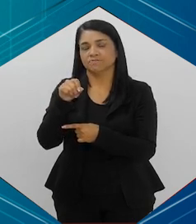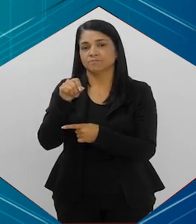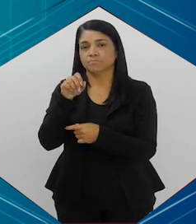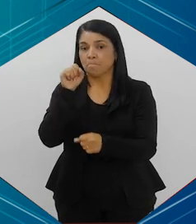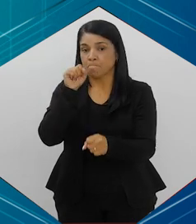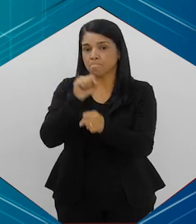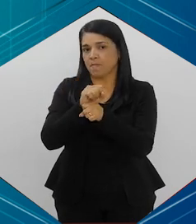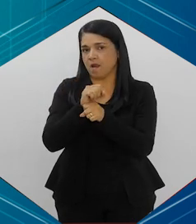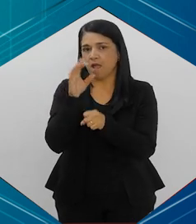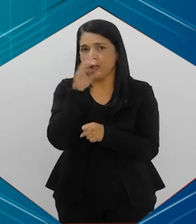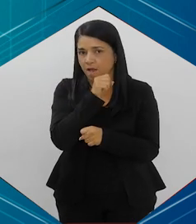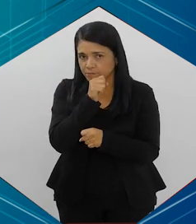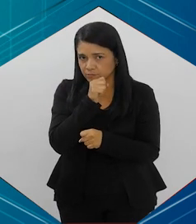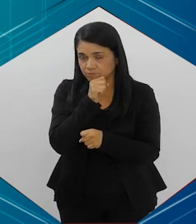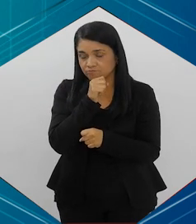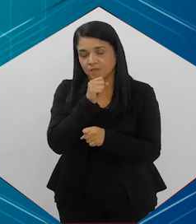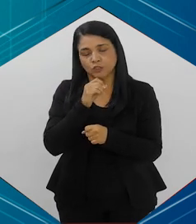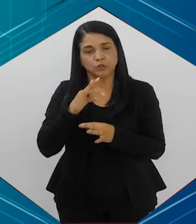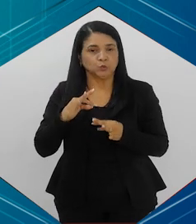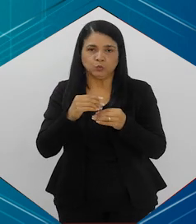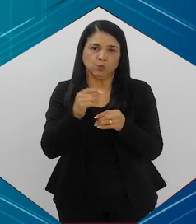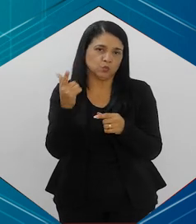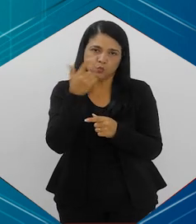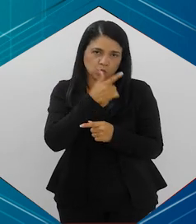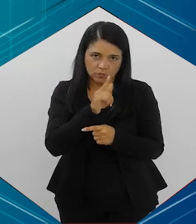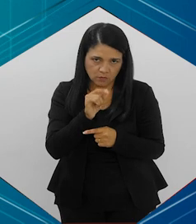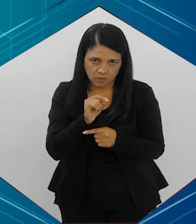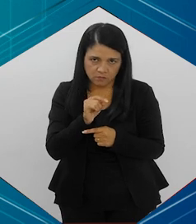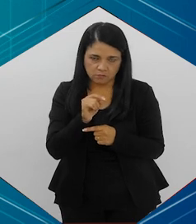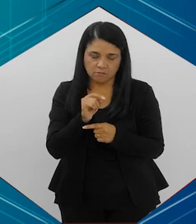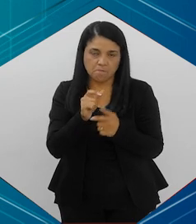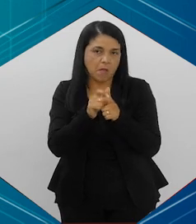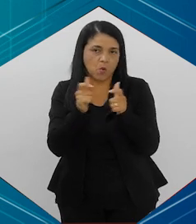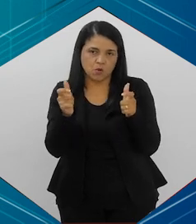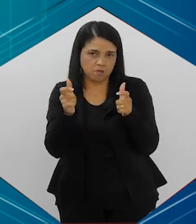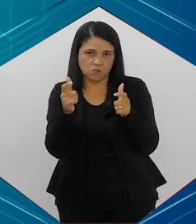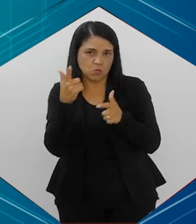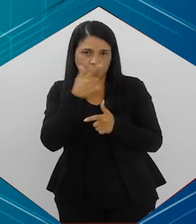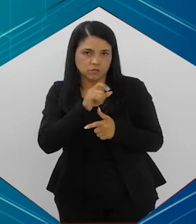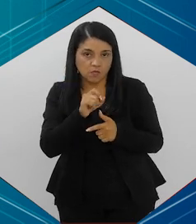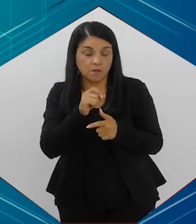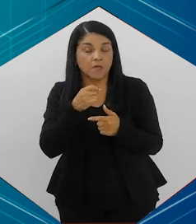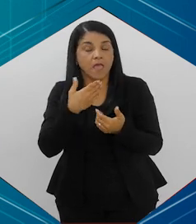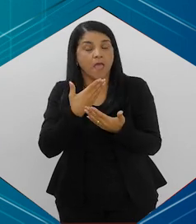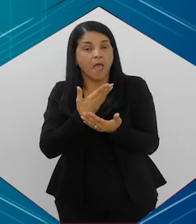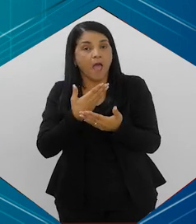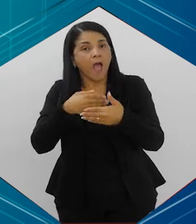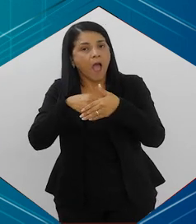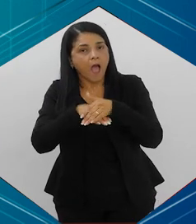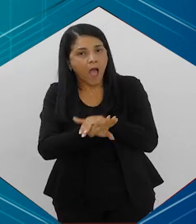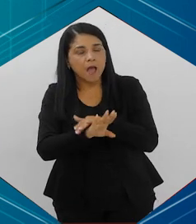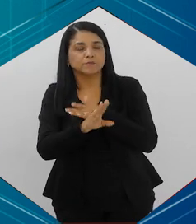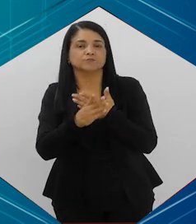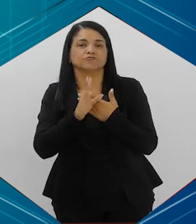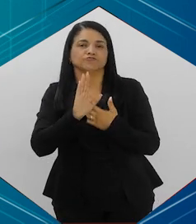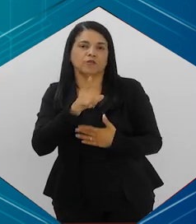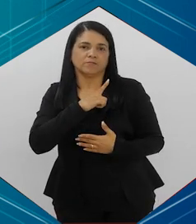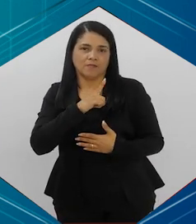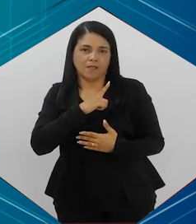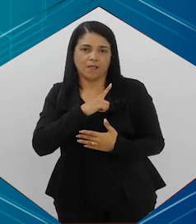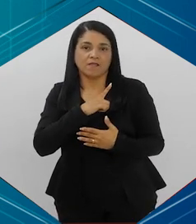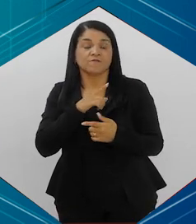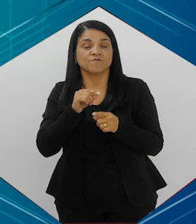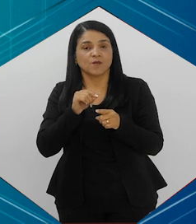mais radical, mas nem todos conseguem. É muito... A fala de hábitos adquiridos, né? Fora